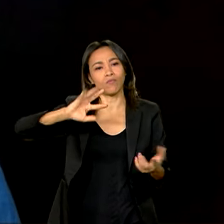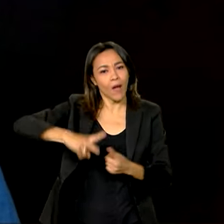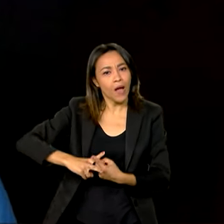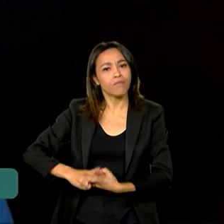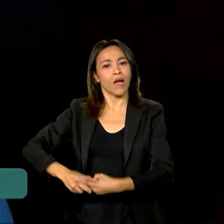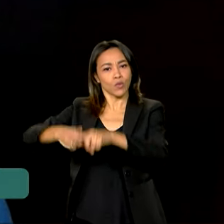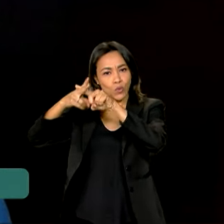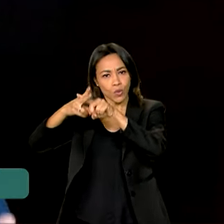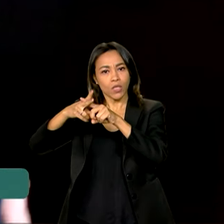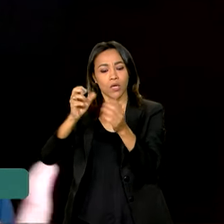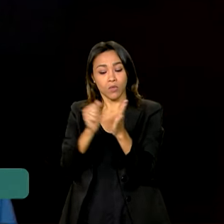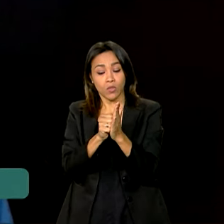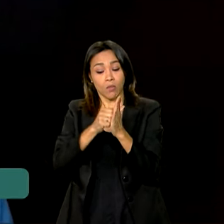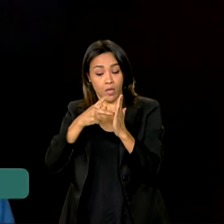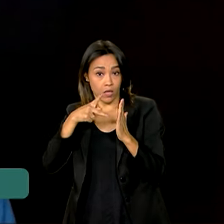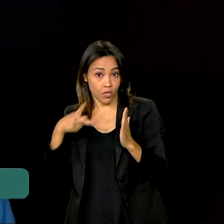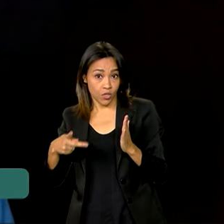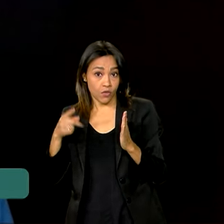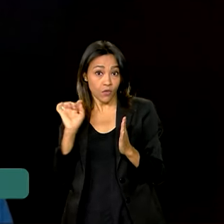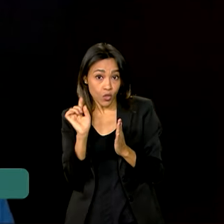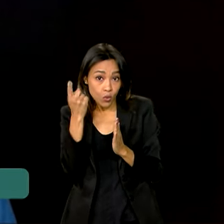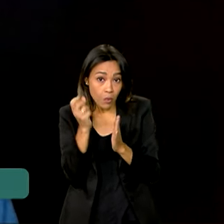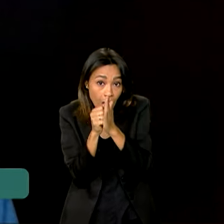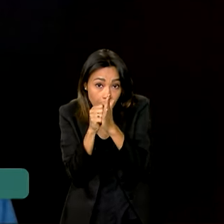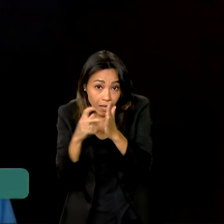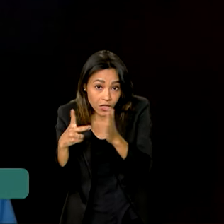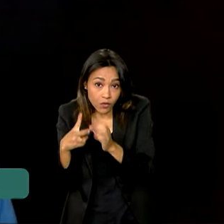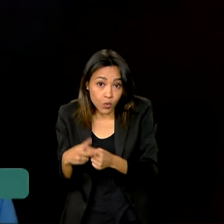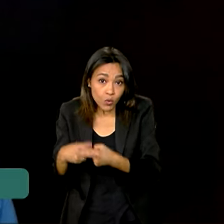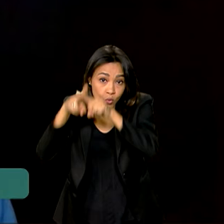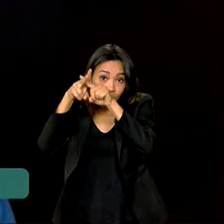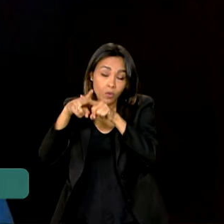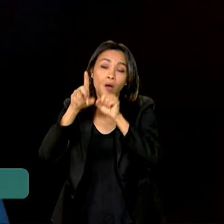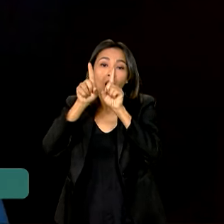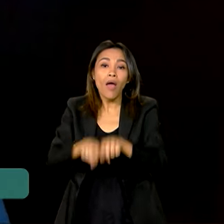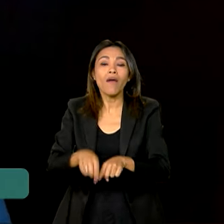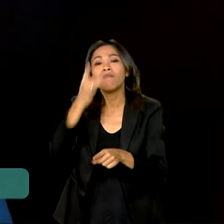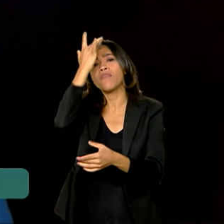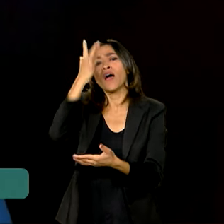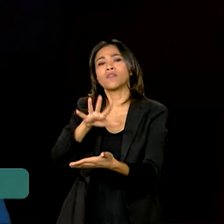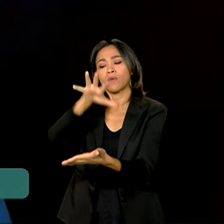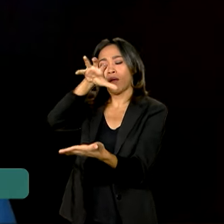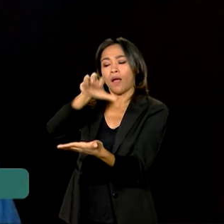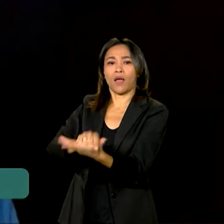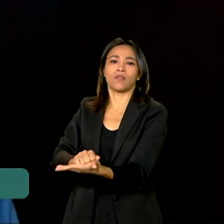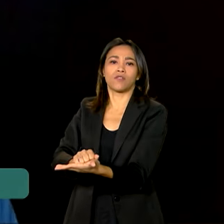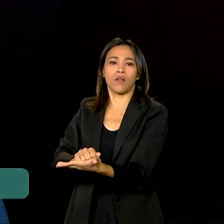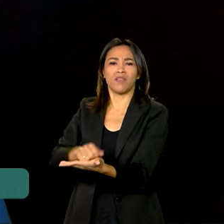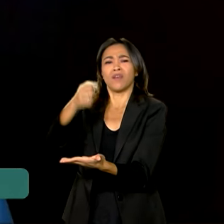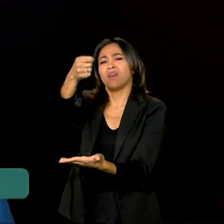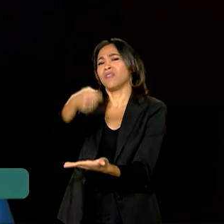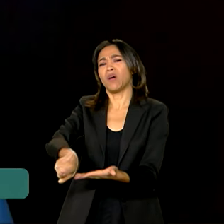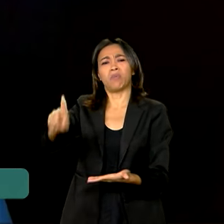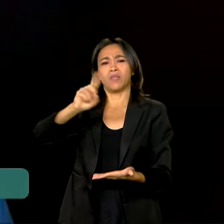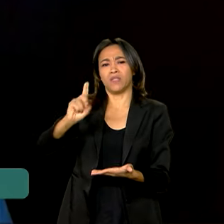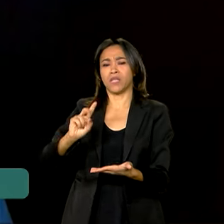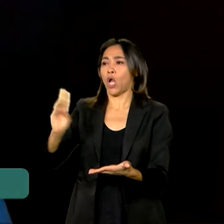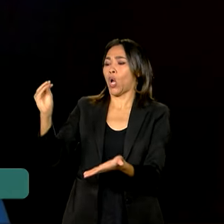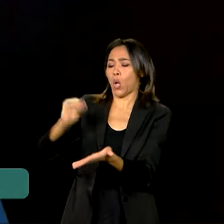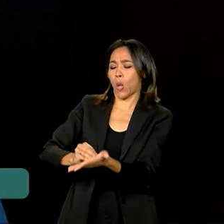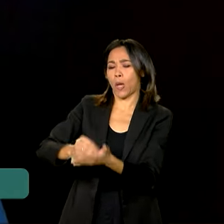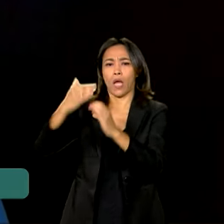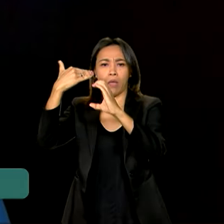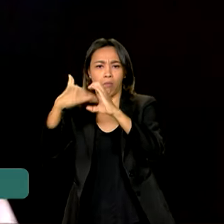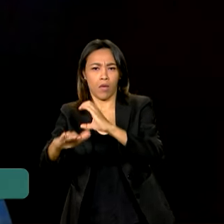aplicativo e uma das atualizações que foram implementadas foi a facilidade no cadastro. A pessoa agora não precisa mais colocar o e-mail,